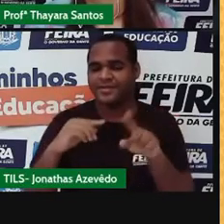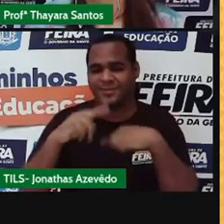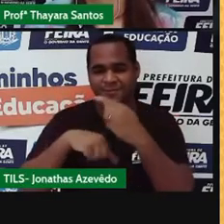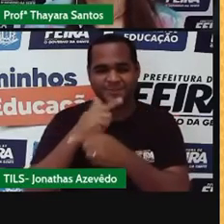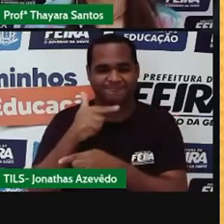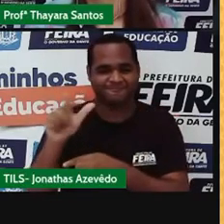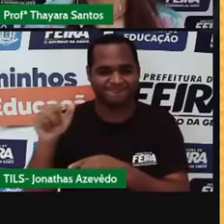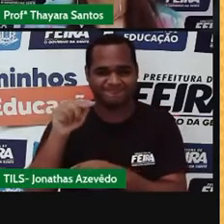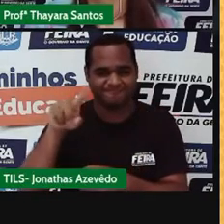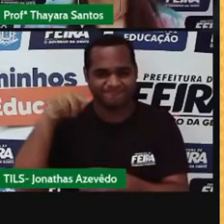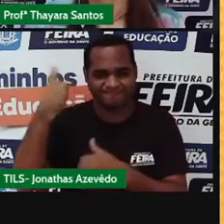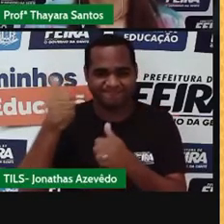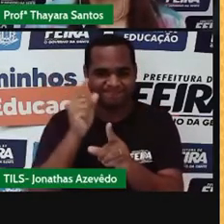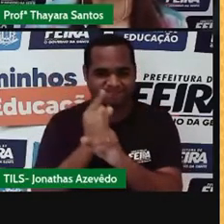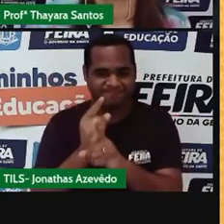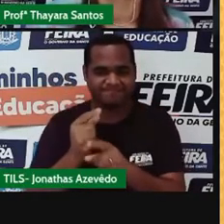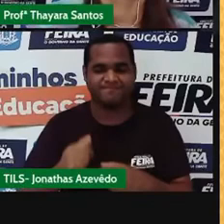na próxima.